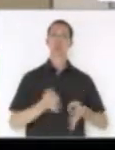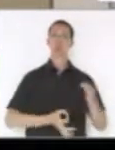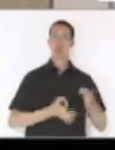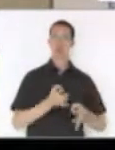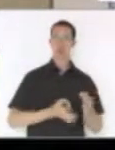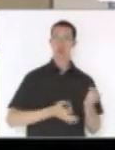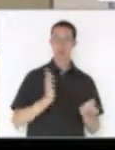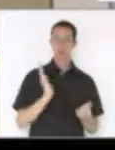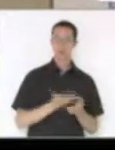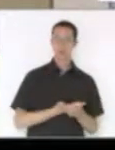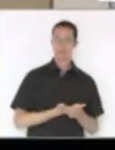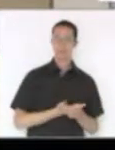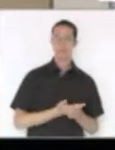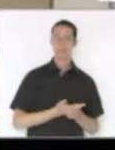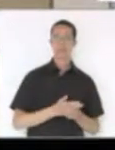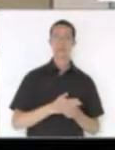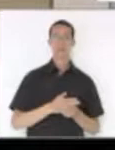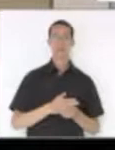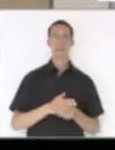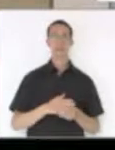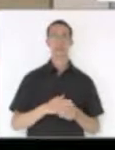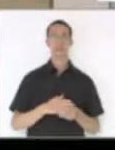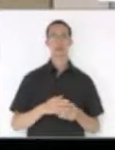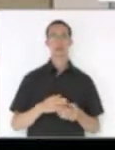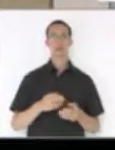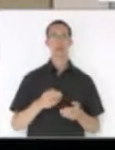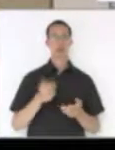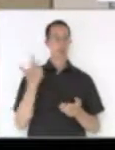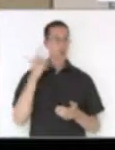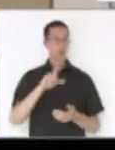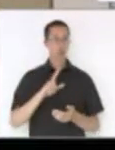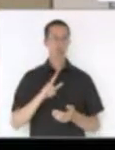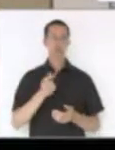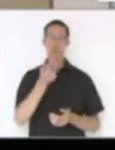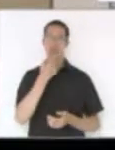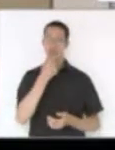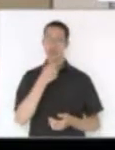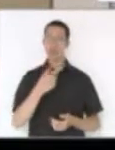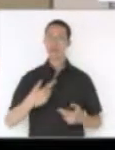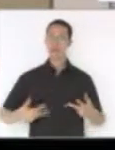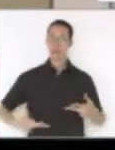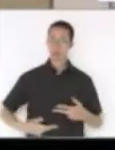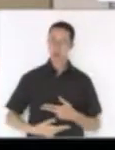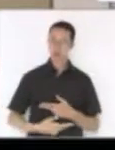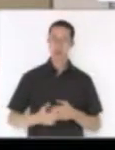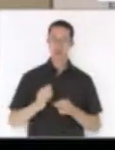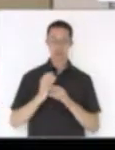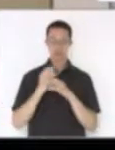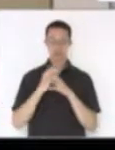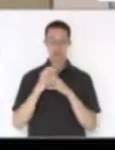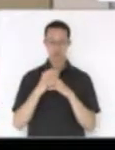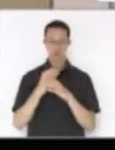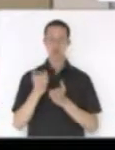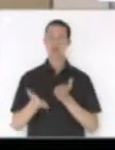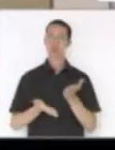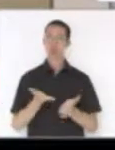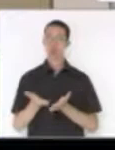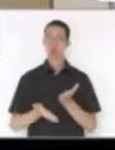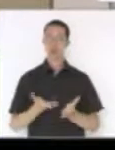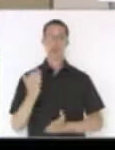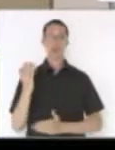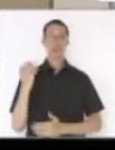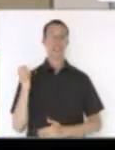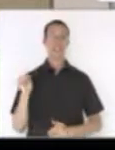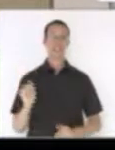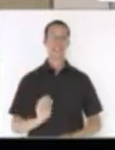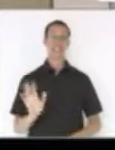processos para obtenção de remédios, exames, cirurgias e tratamento de alto custo